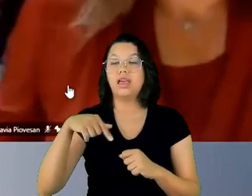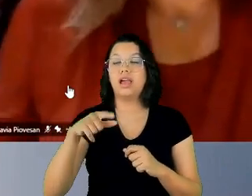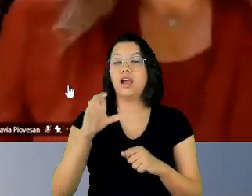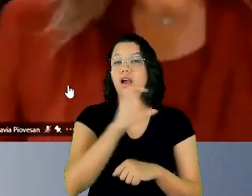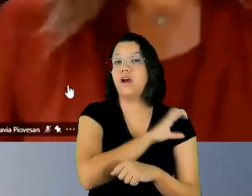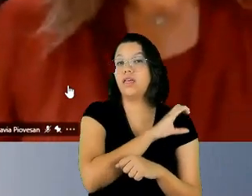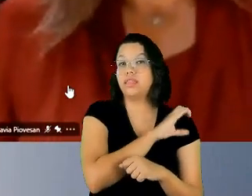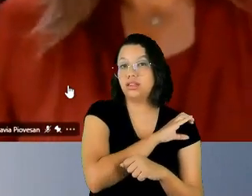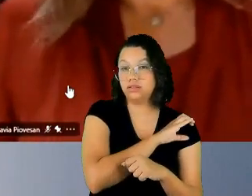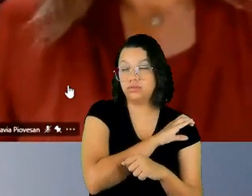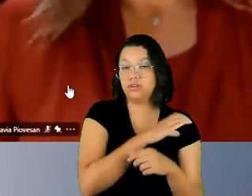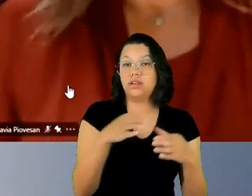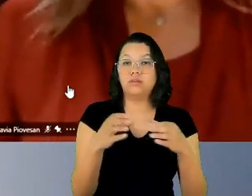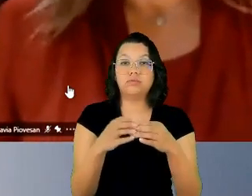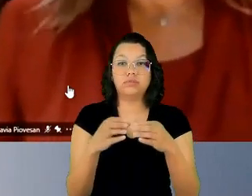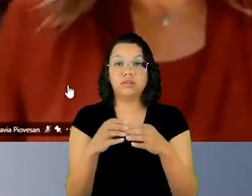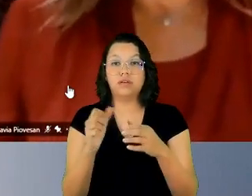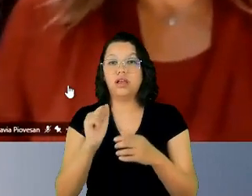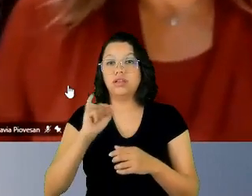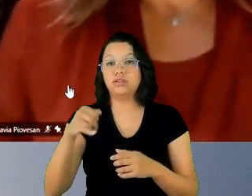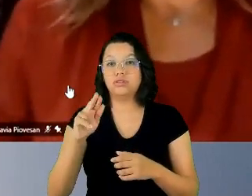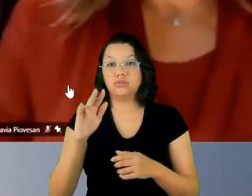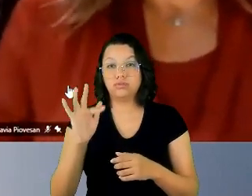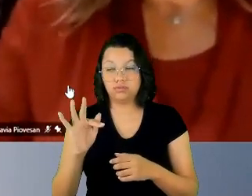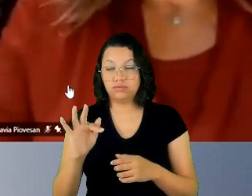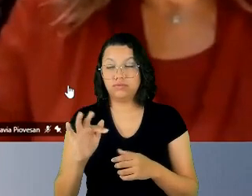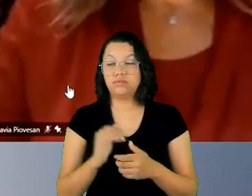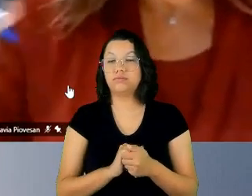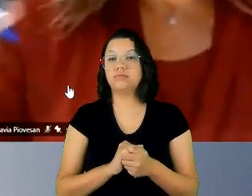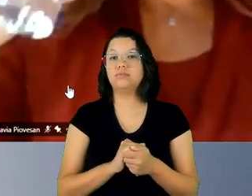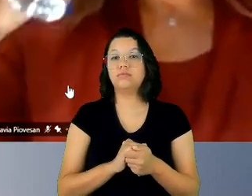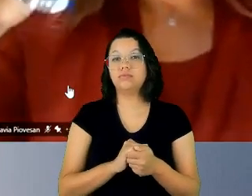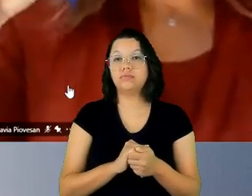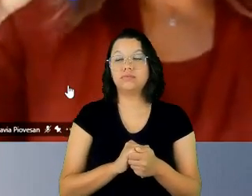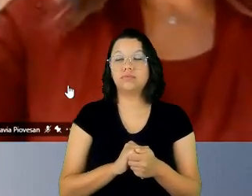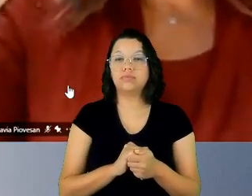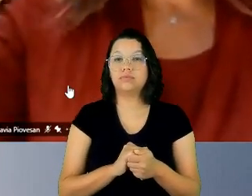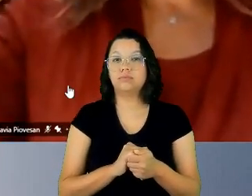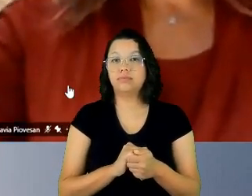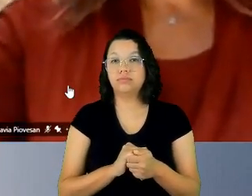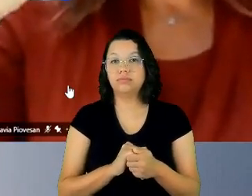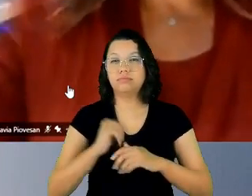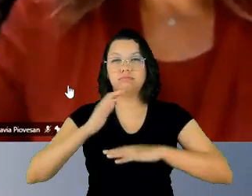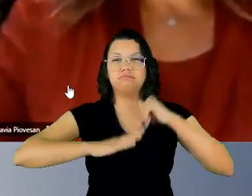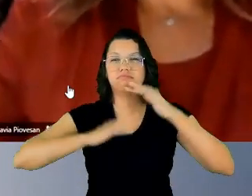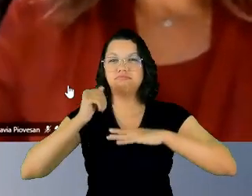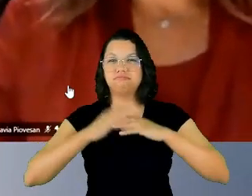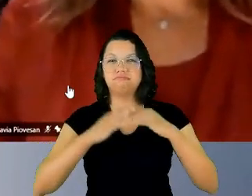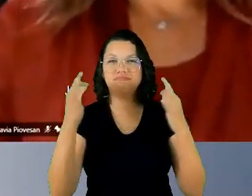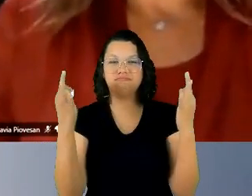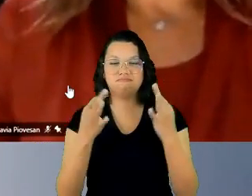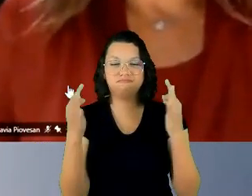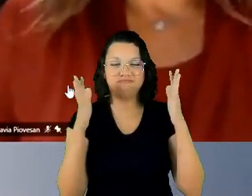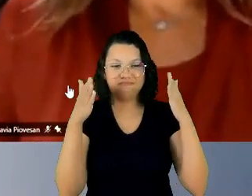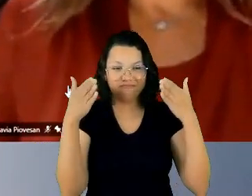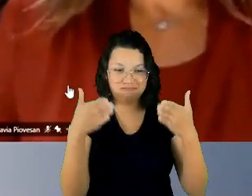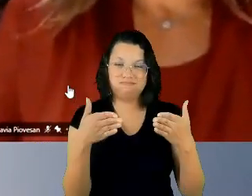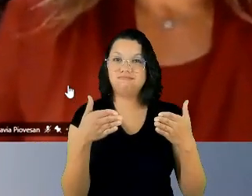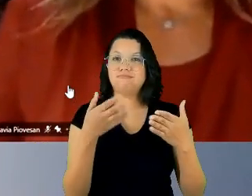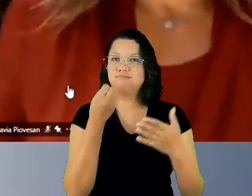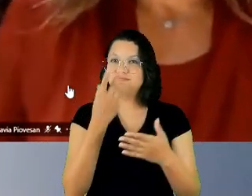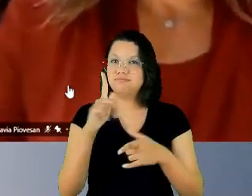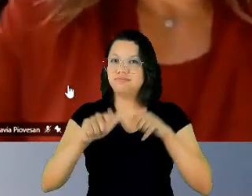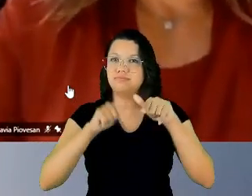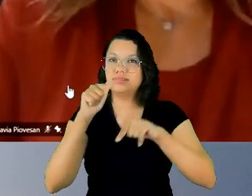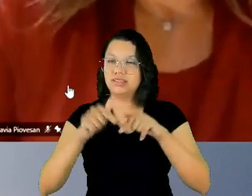que se diga uma profissional dedicada e eficiente que já desponta como um nome a se